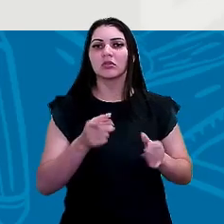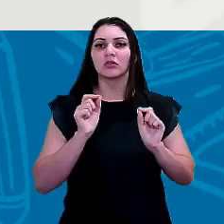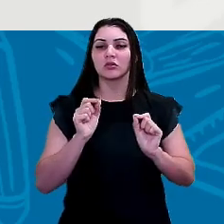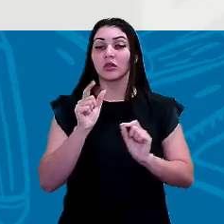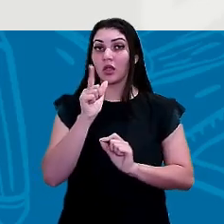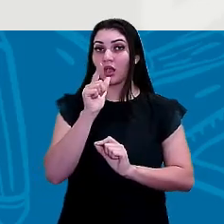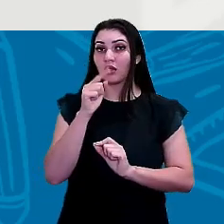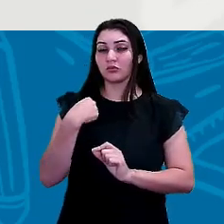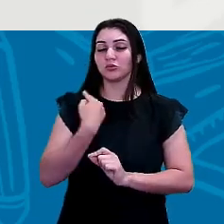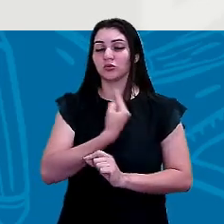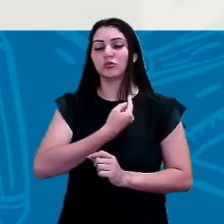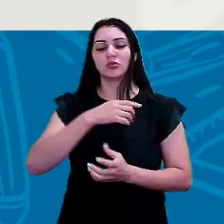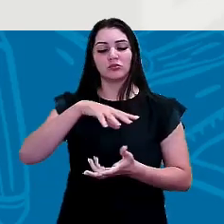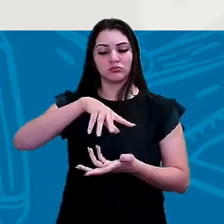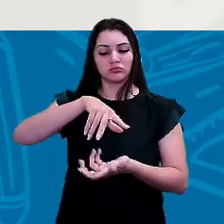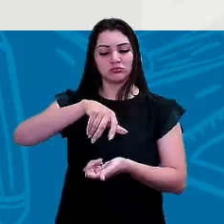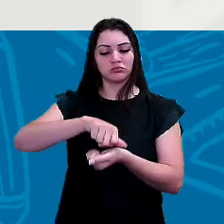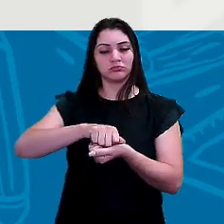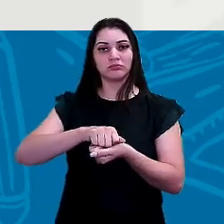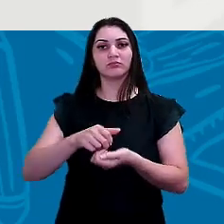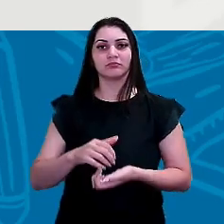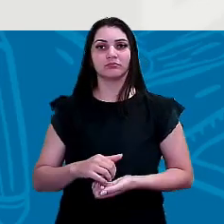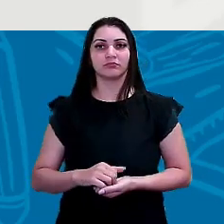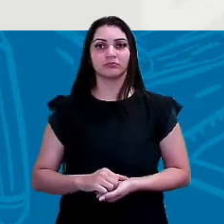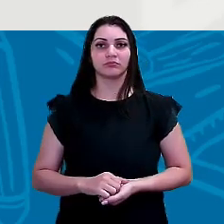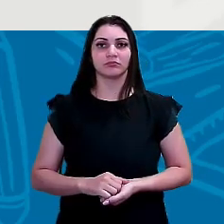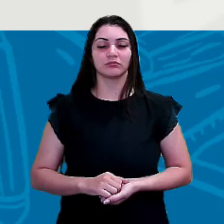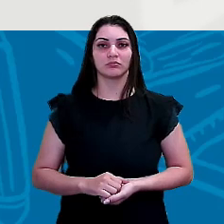água no nosso planeta. Então vamos lá.